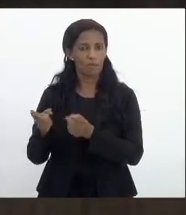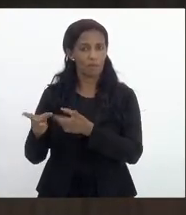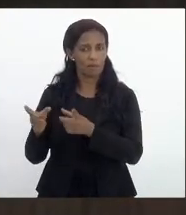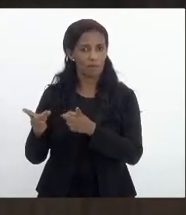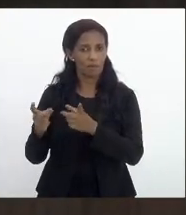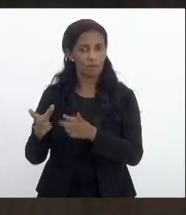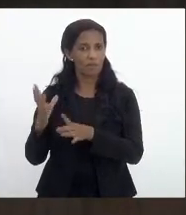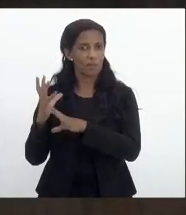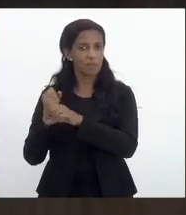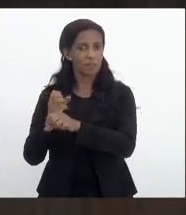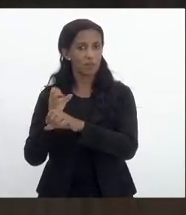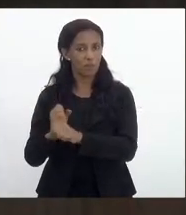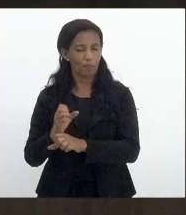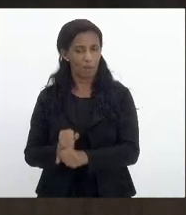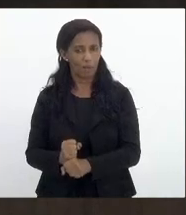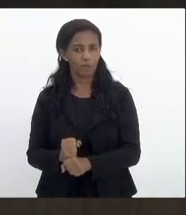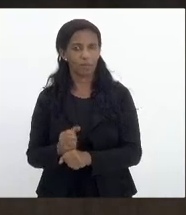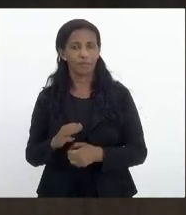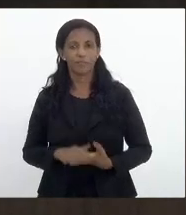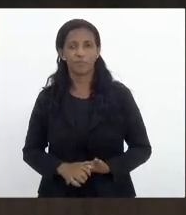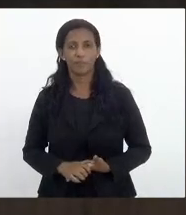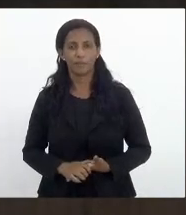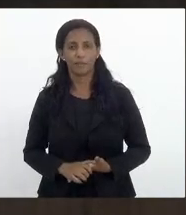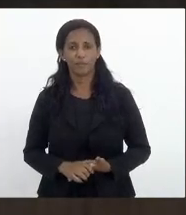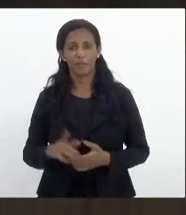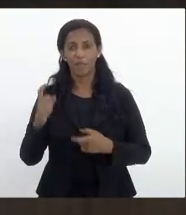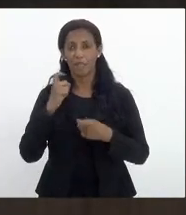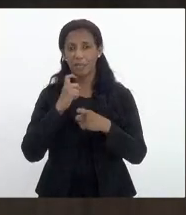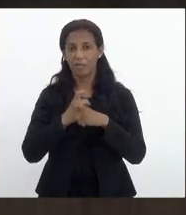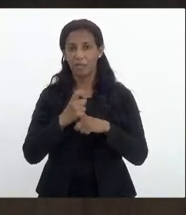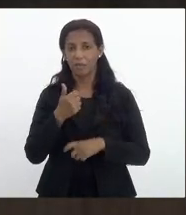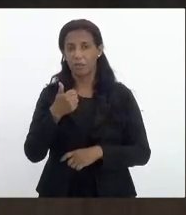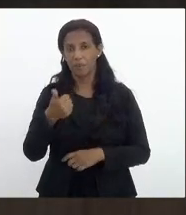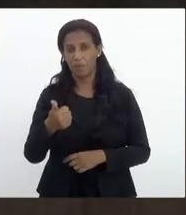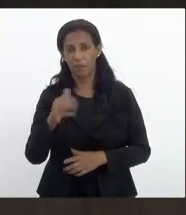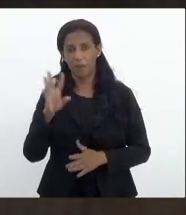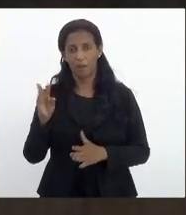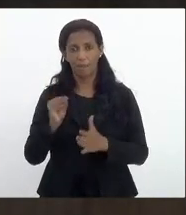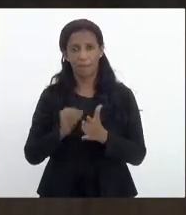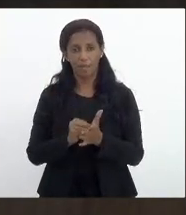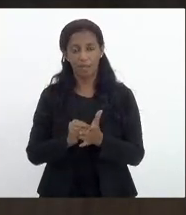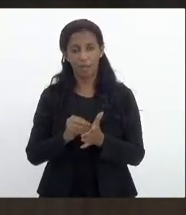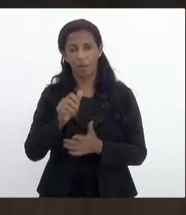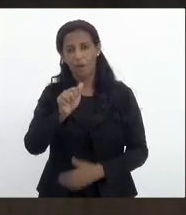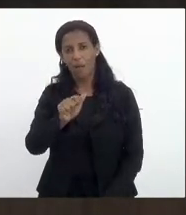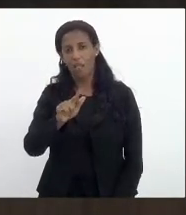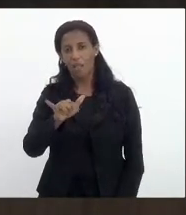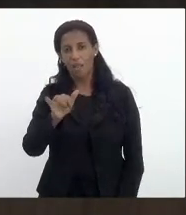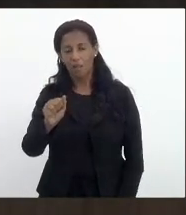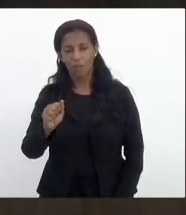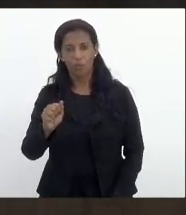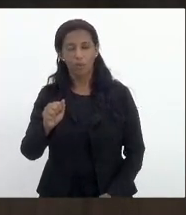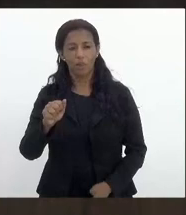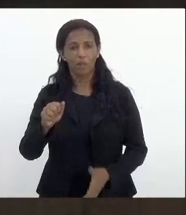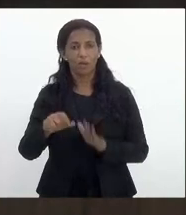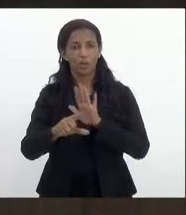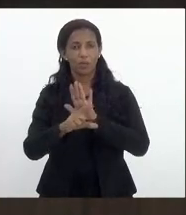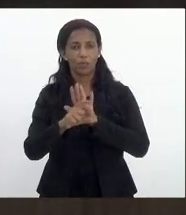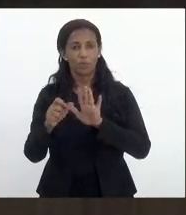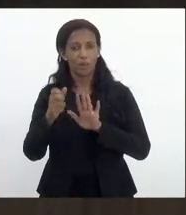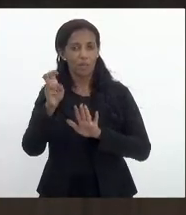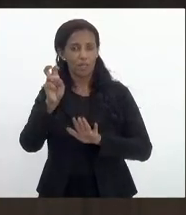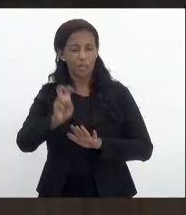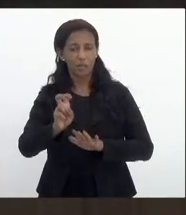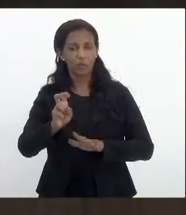será calculado mediante inciso inciso a aplicação das alíquotas previstas no artigo quinto no